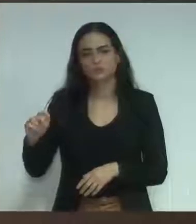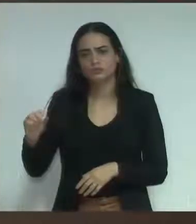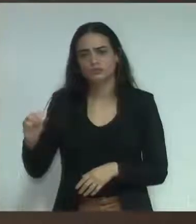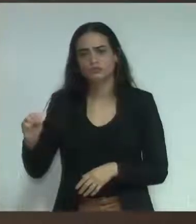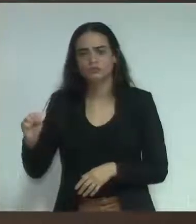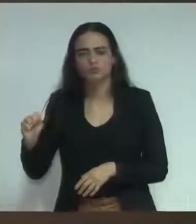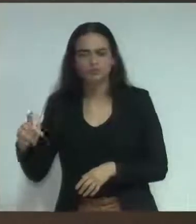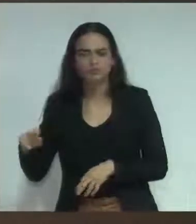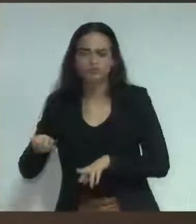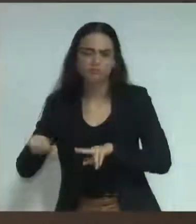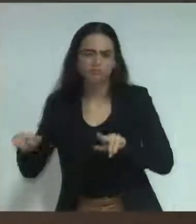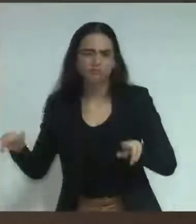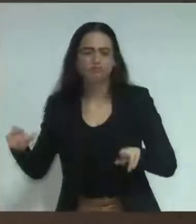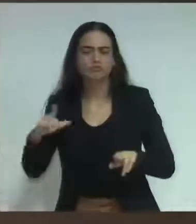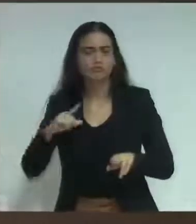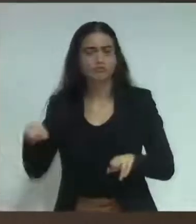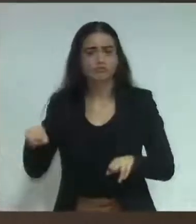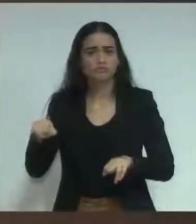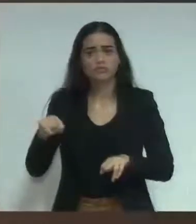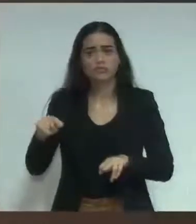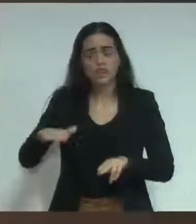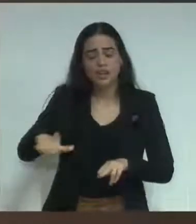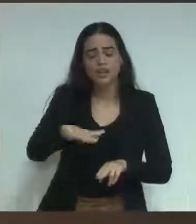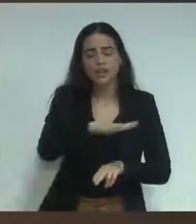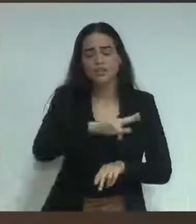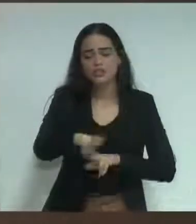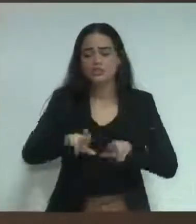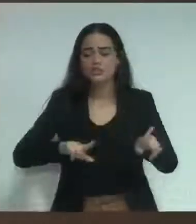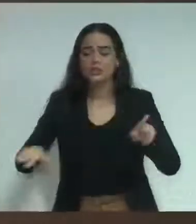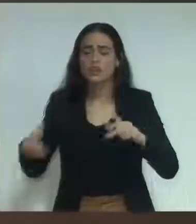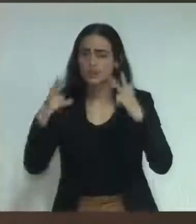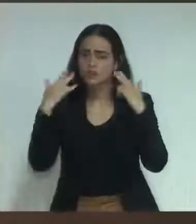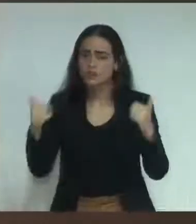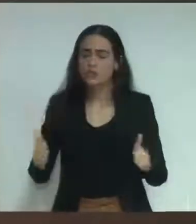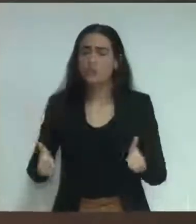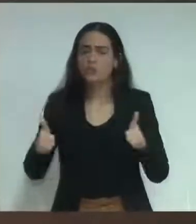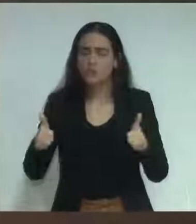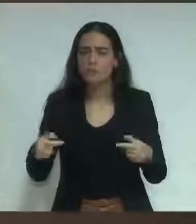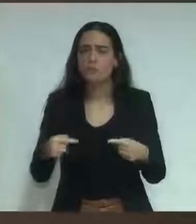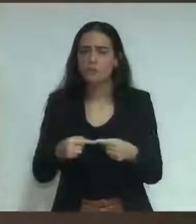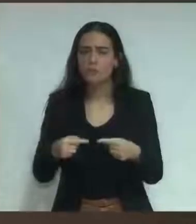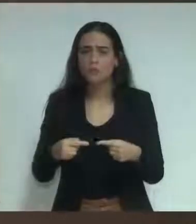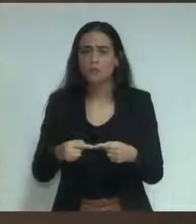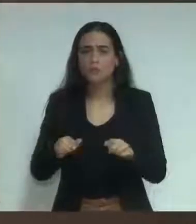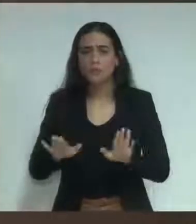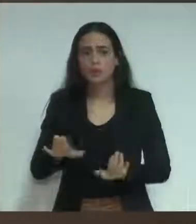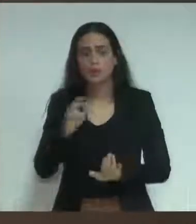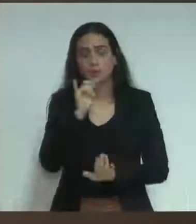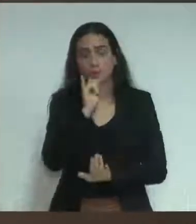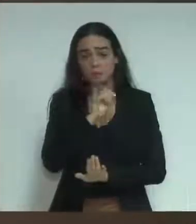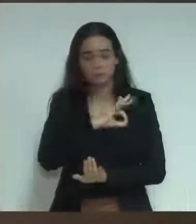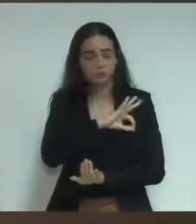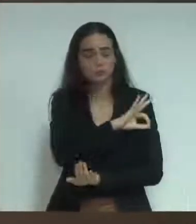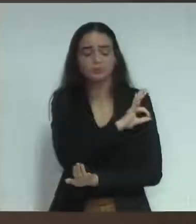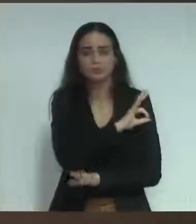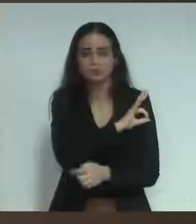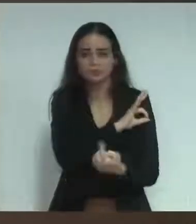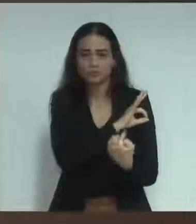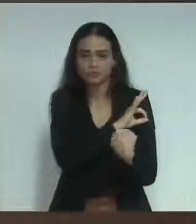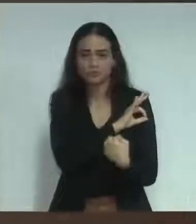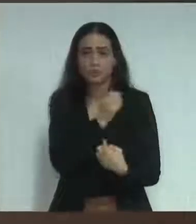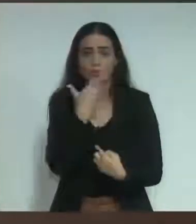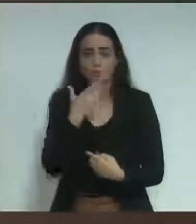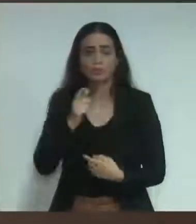saúde também, em todas as áreas, isso é natural e é bom. Só não é bom para a própria corporação, para